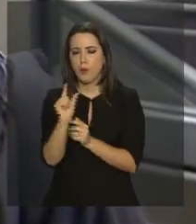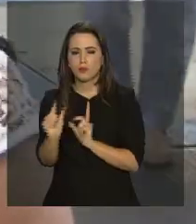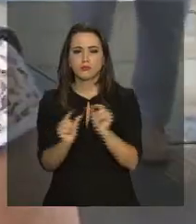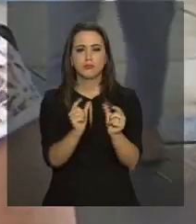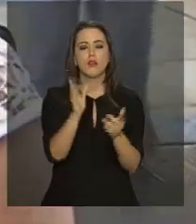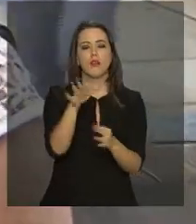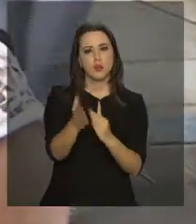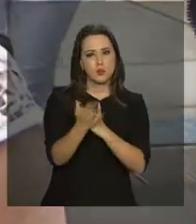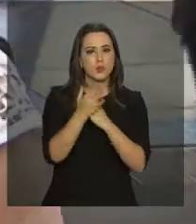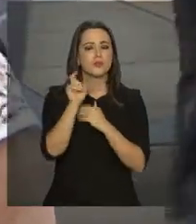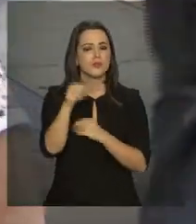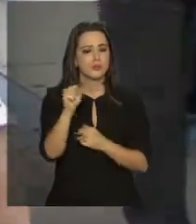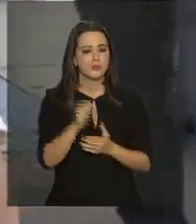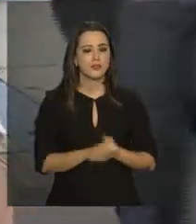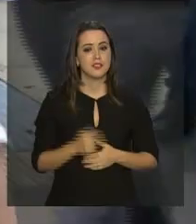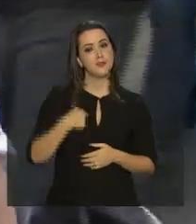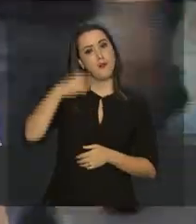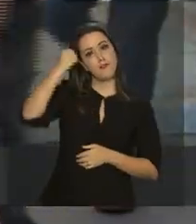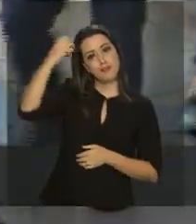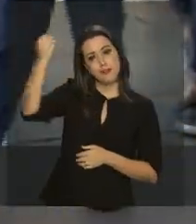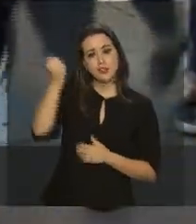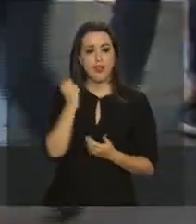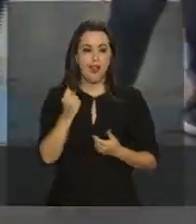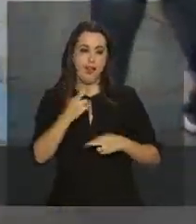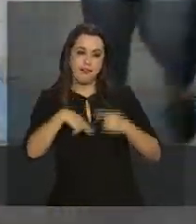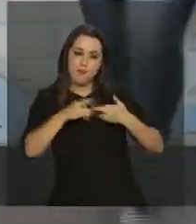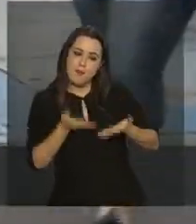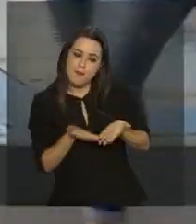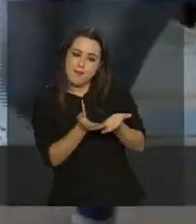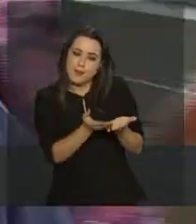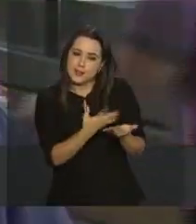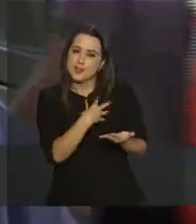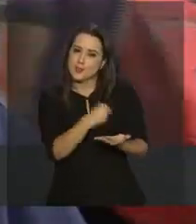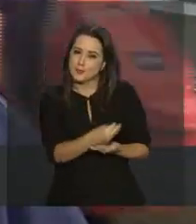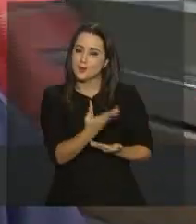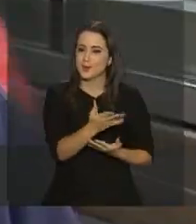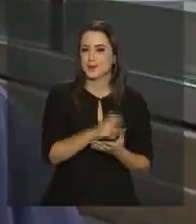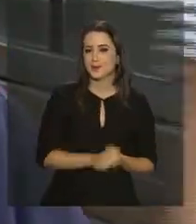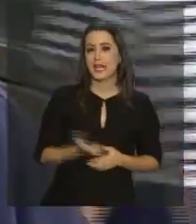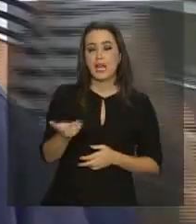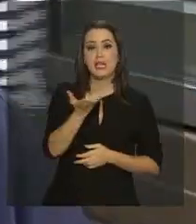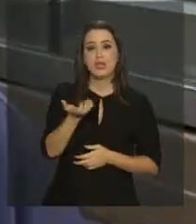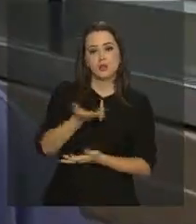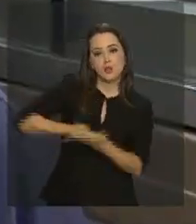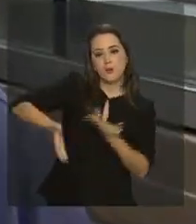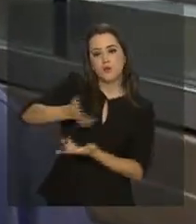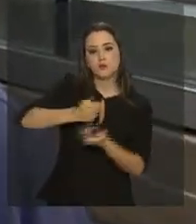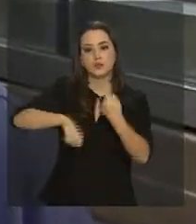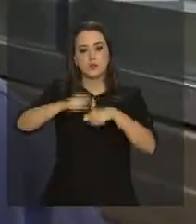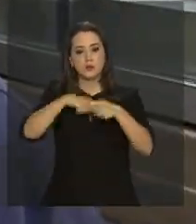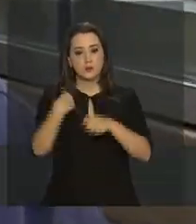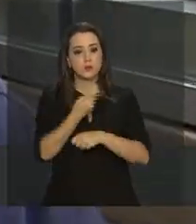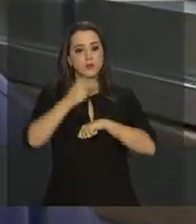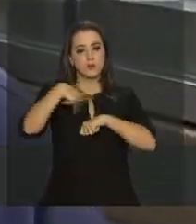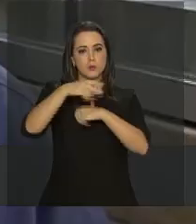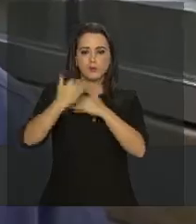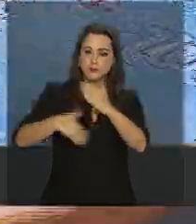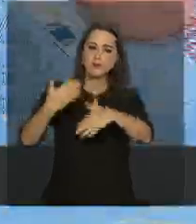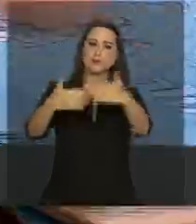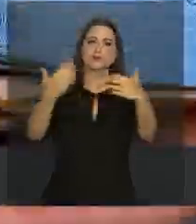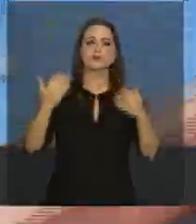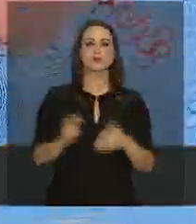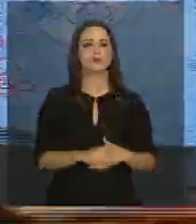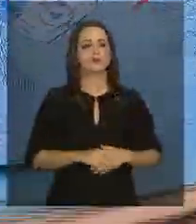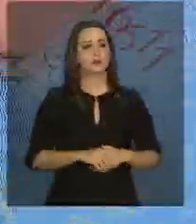muito. Eu vou fazer uma viagem, um presente para os filhos. A gente quer mais é movimentar a economia, né? Para nosso país e para a frente, né?